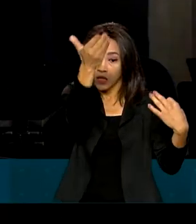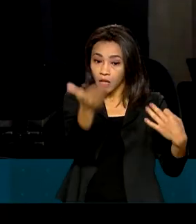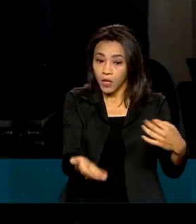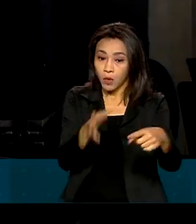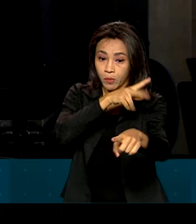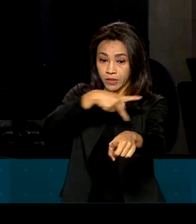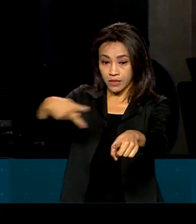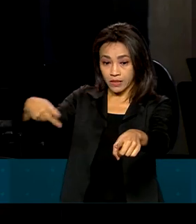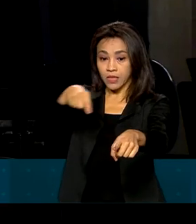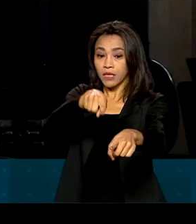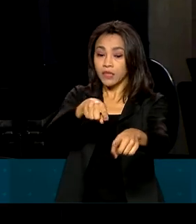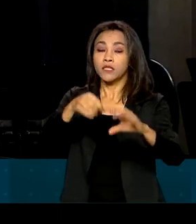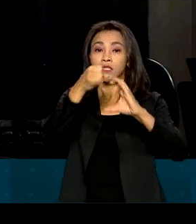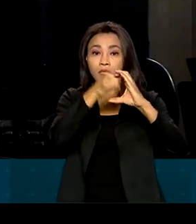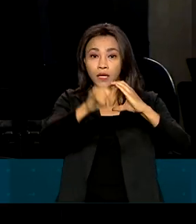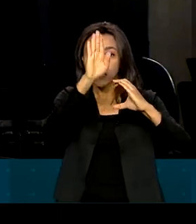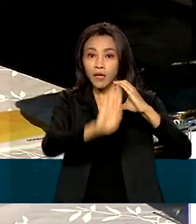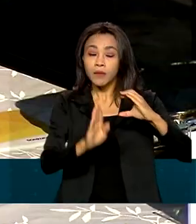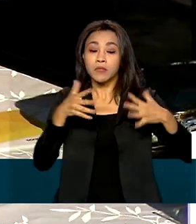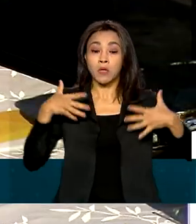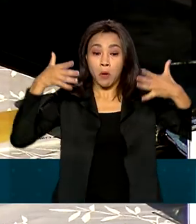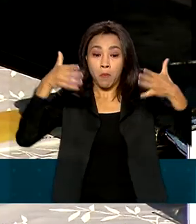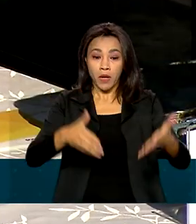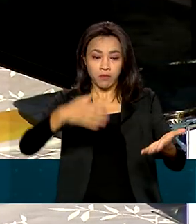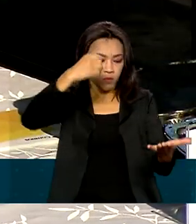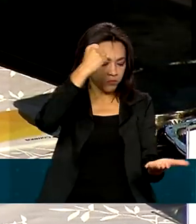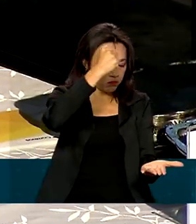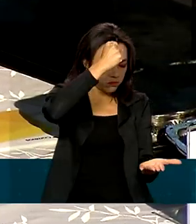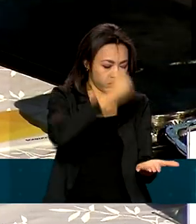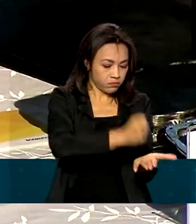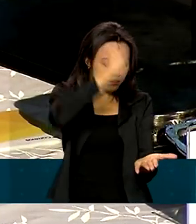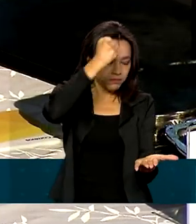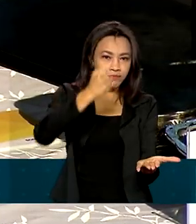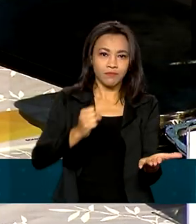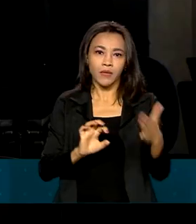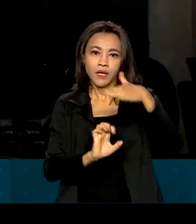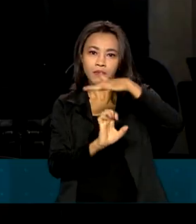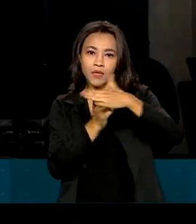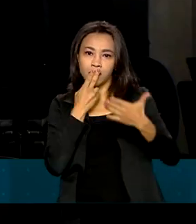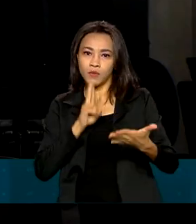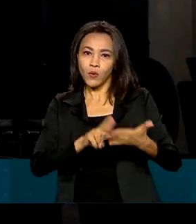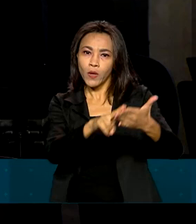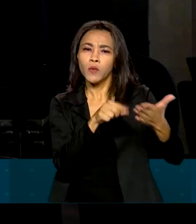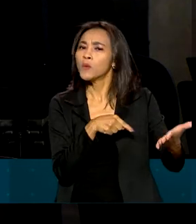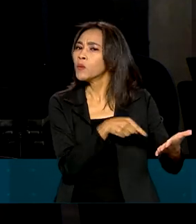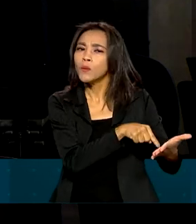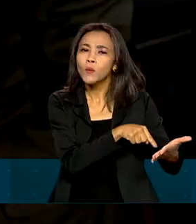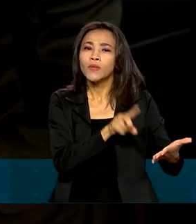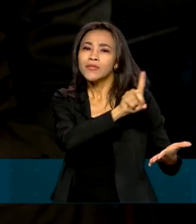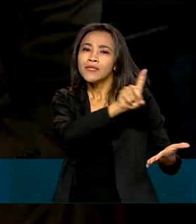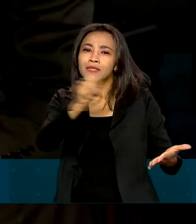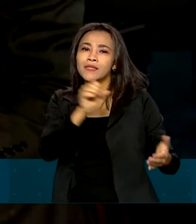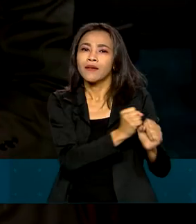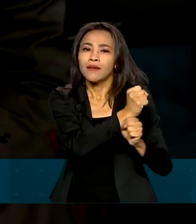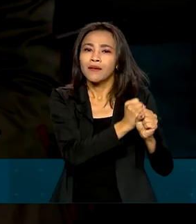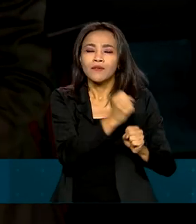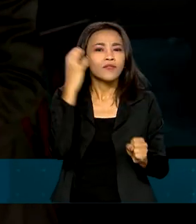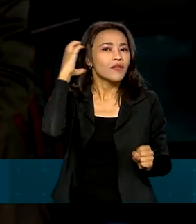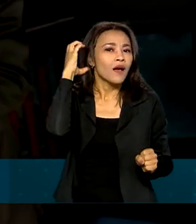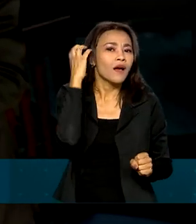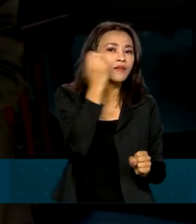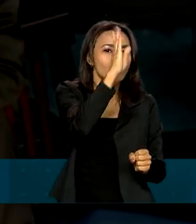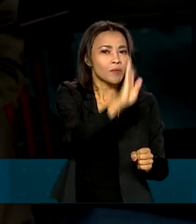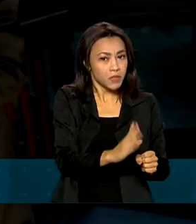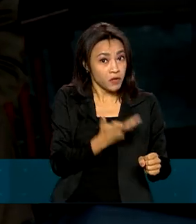Valente, participou do lançamento do selo comemorativo dos Correios pelos 100 anos de rádio no Brasil e falou sobre a